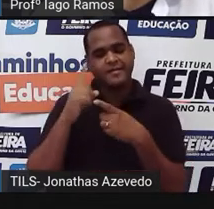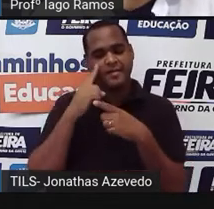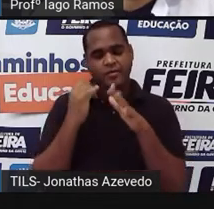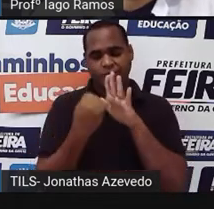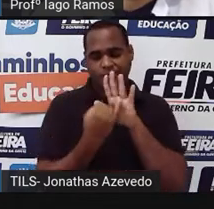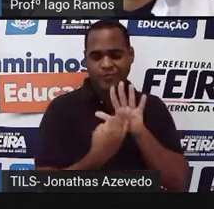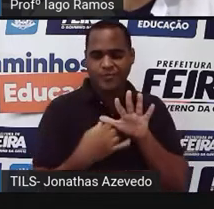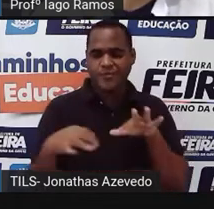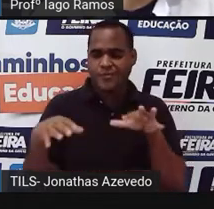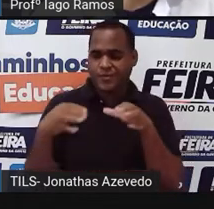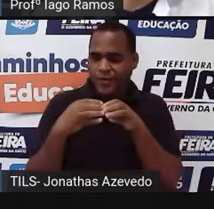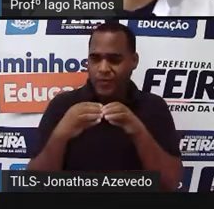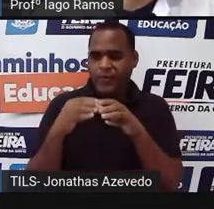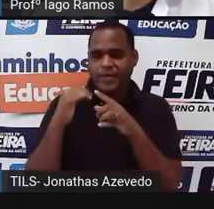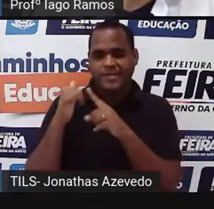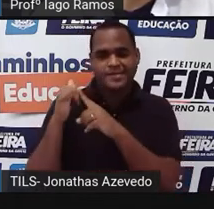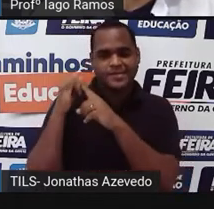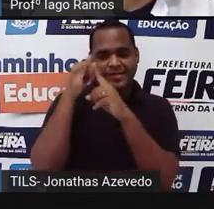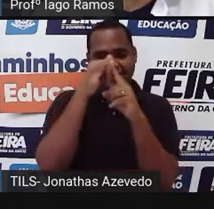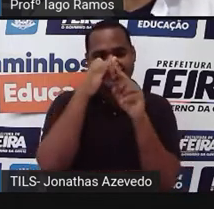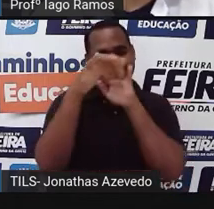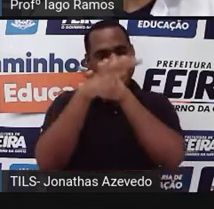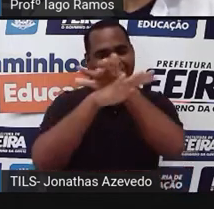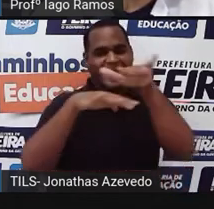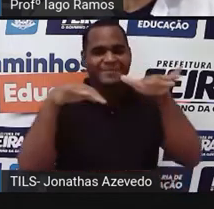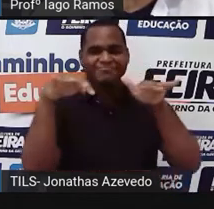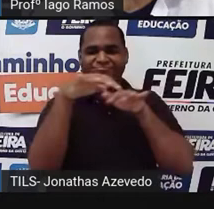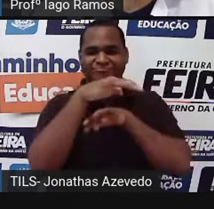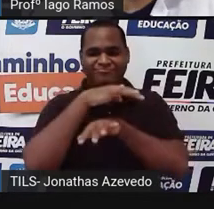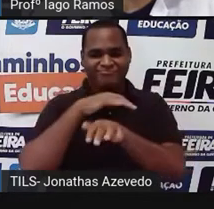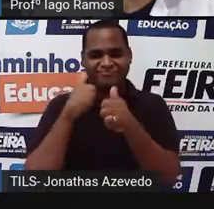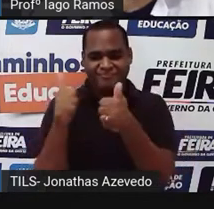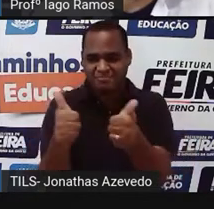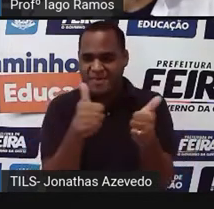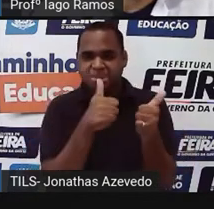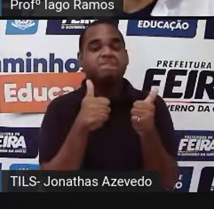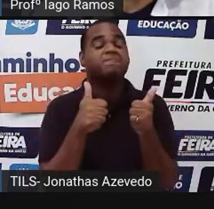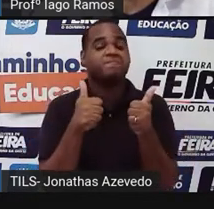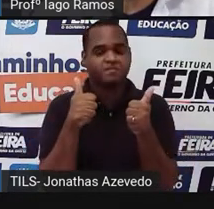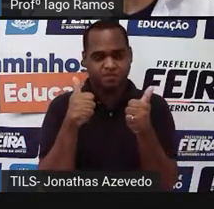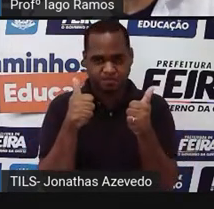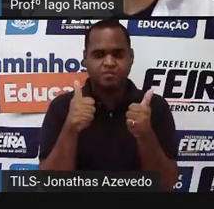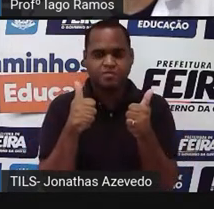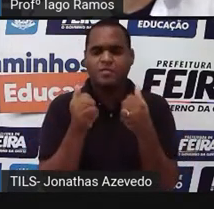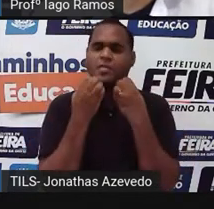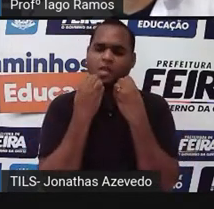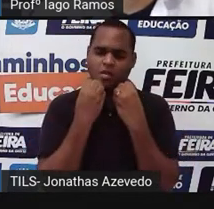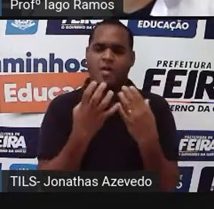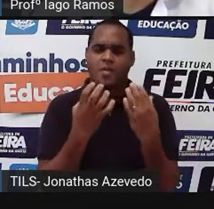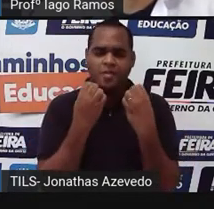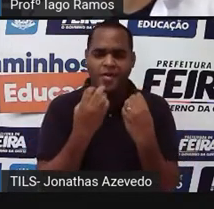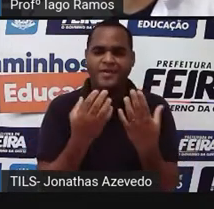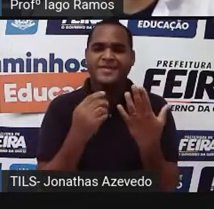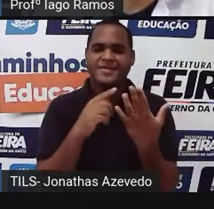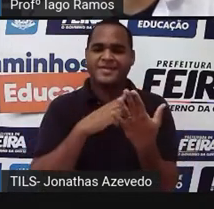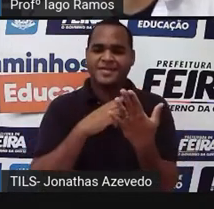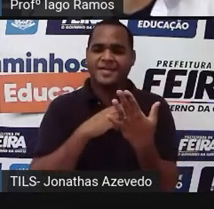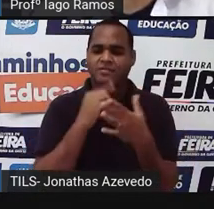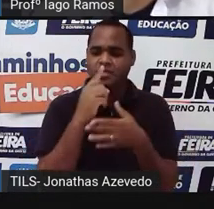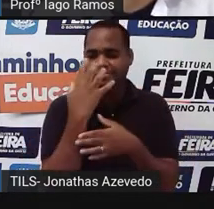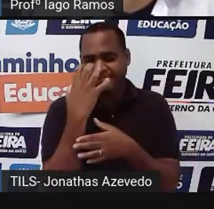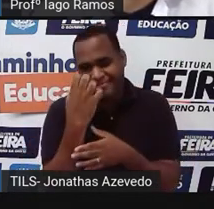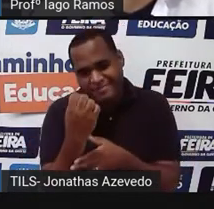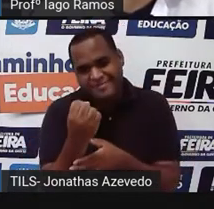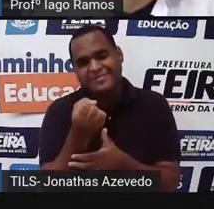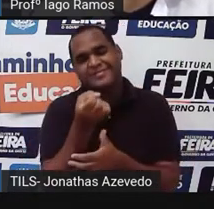aeroespacial, beleza? Tá, que bom, eu me interesso,